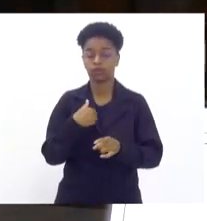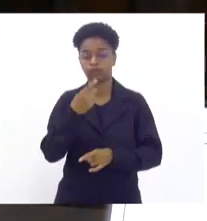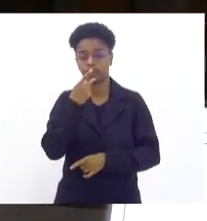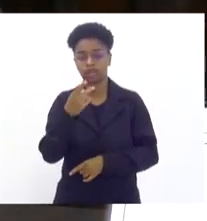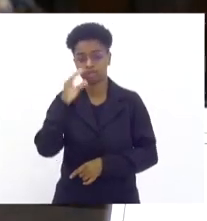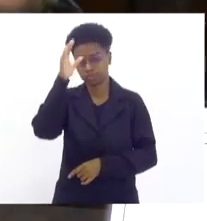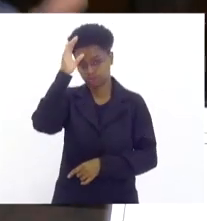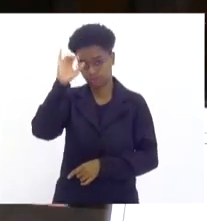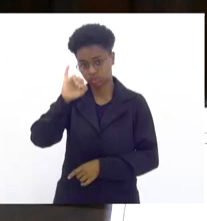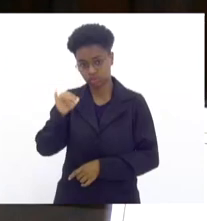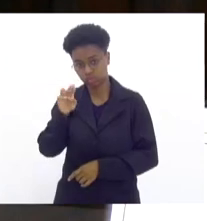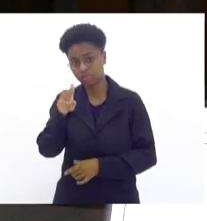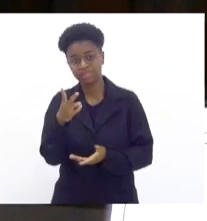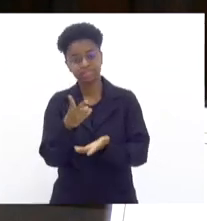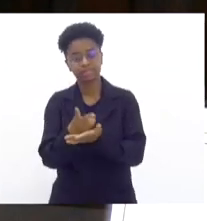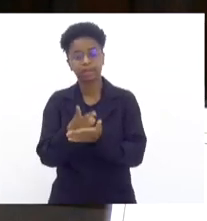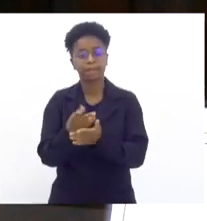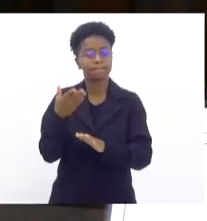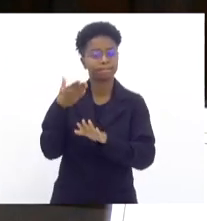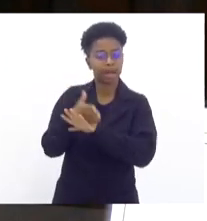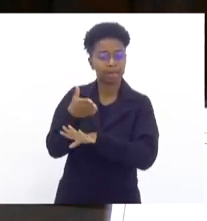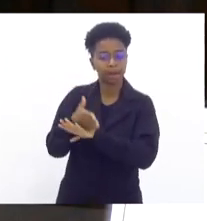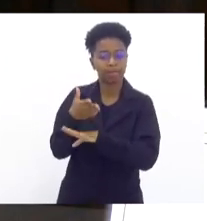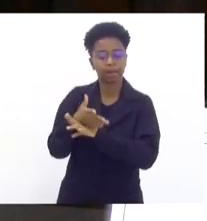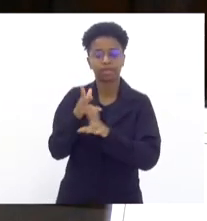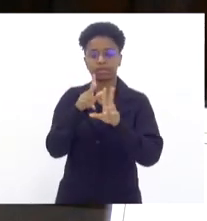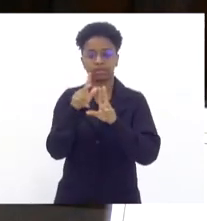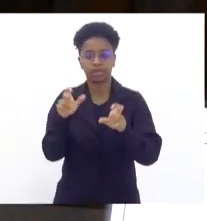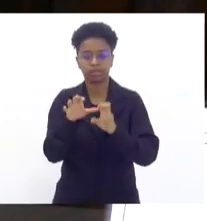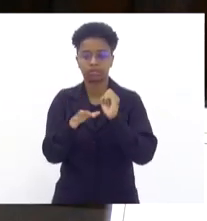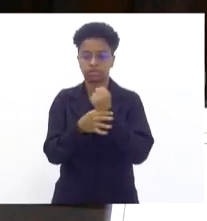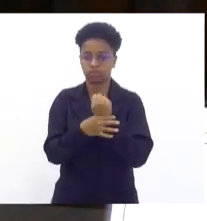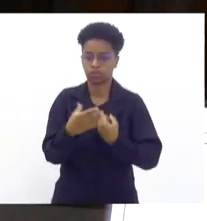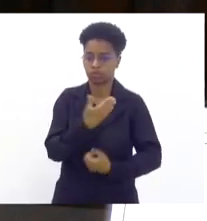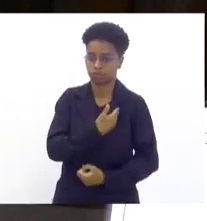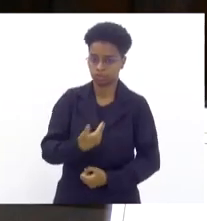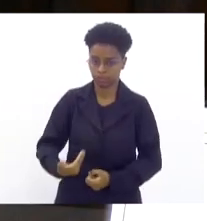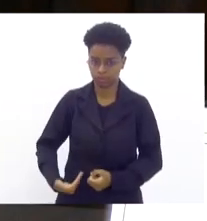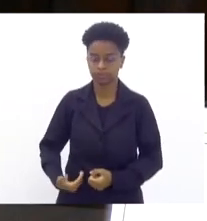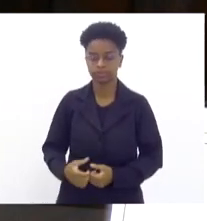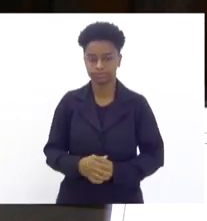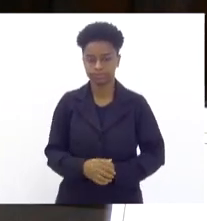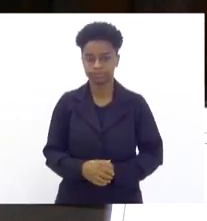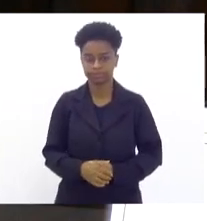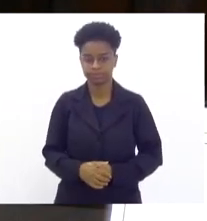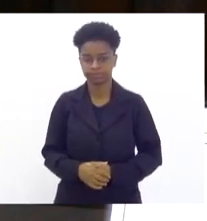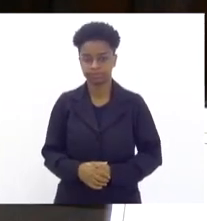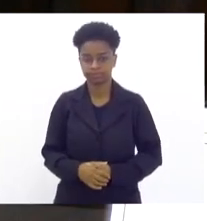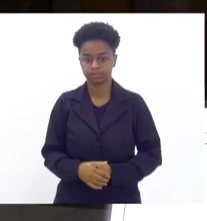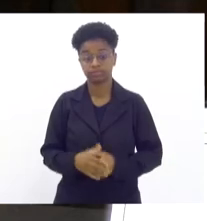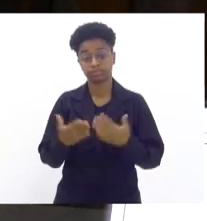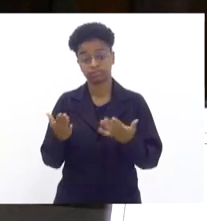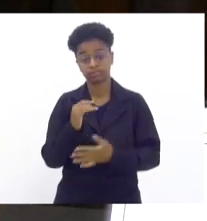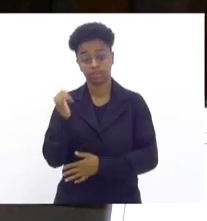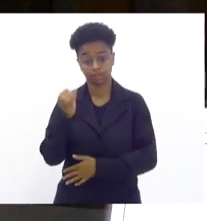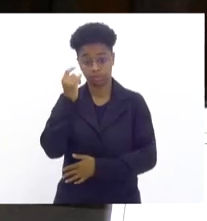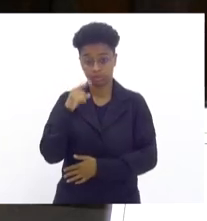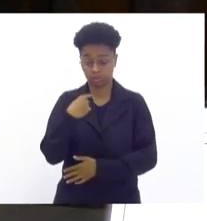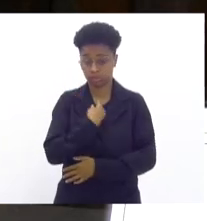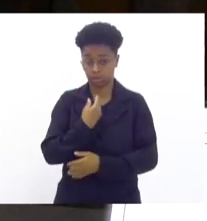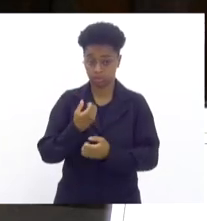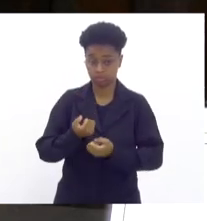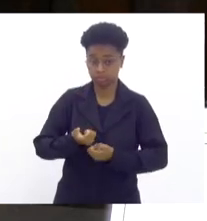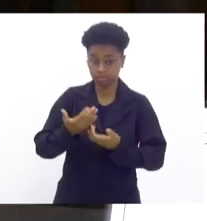Ju, sempre participando das questões relacionadas à segurança pública, e é importante que a gente destaque isso.